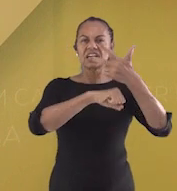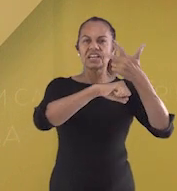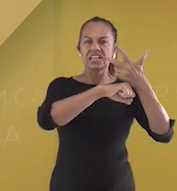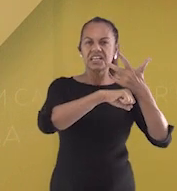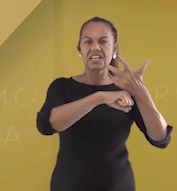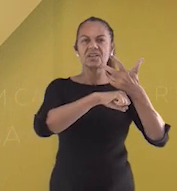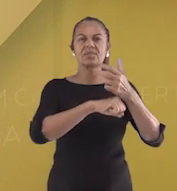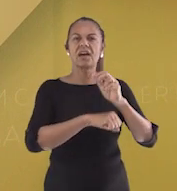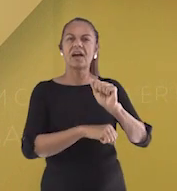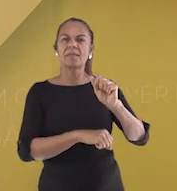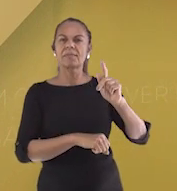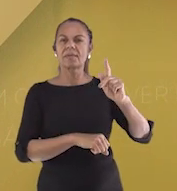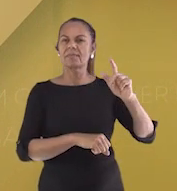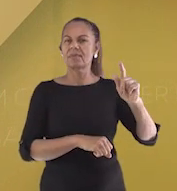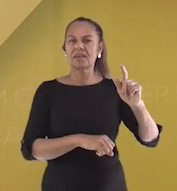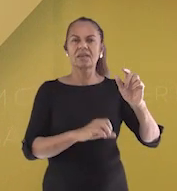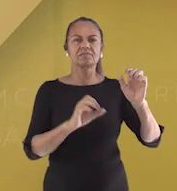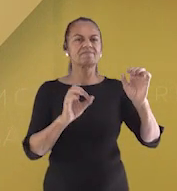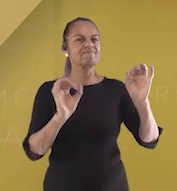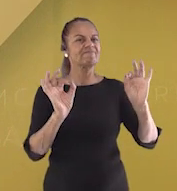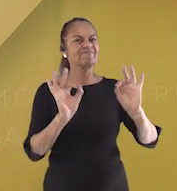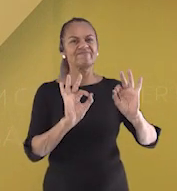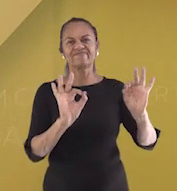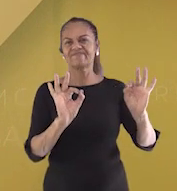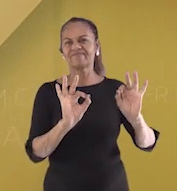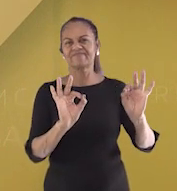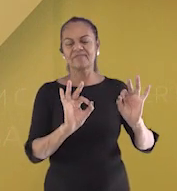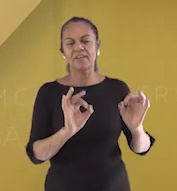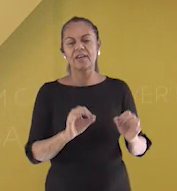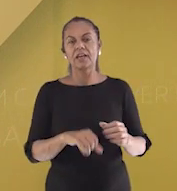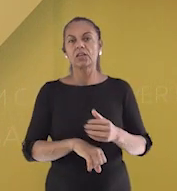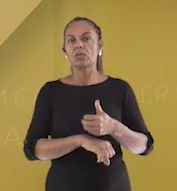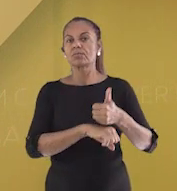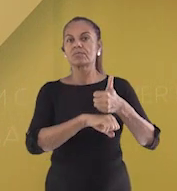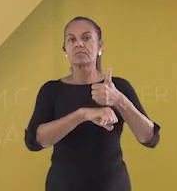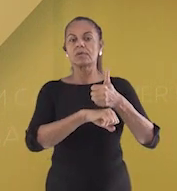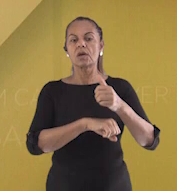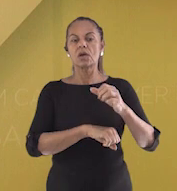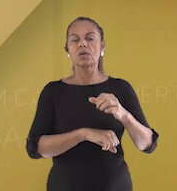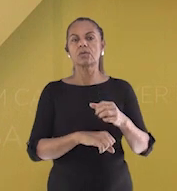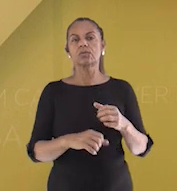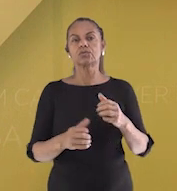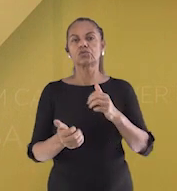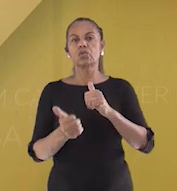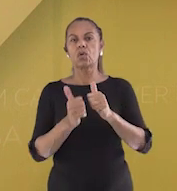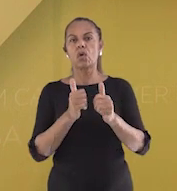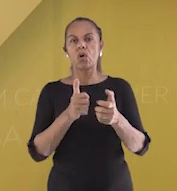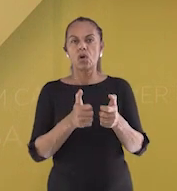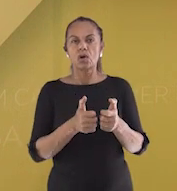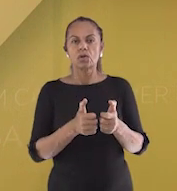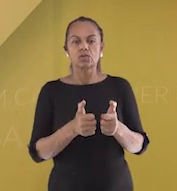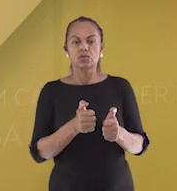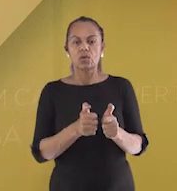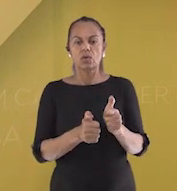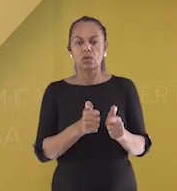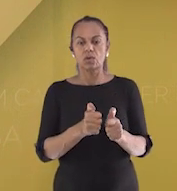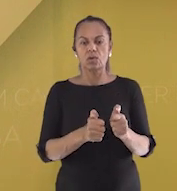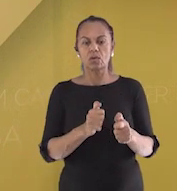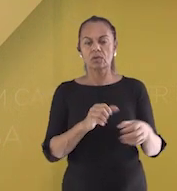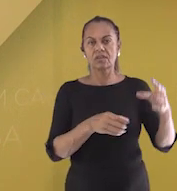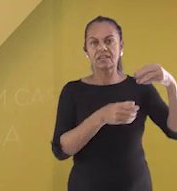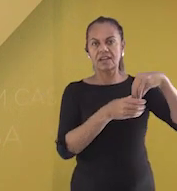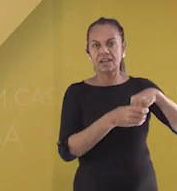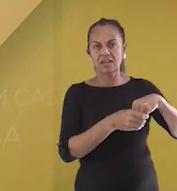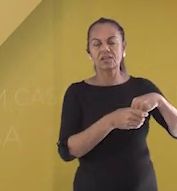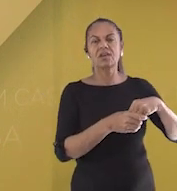aplicativos, por exemplo. Um dos primeiros jogos para celular e que fez muito sucesso foi o Snake. Esse